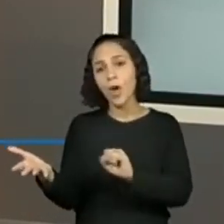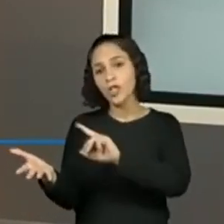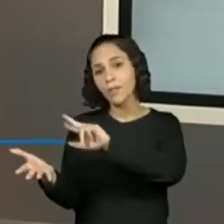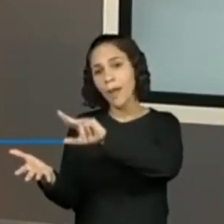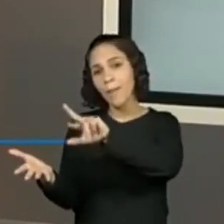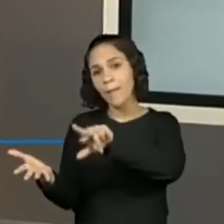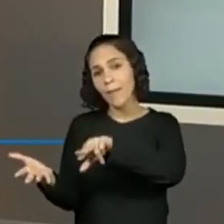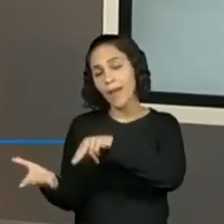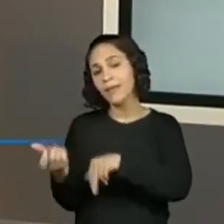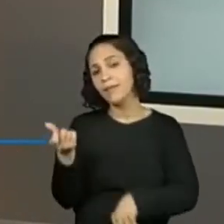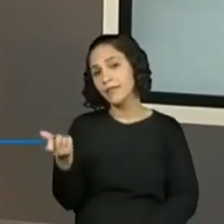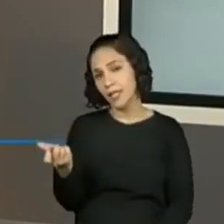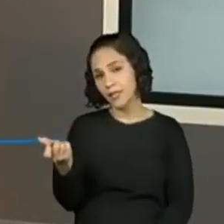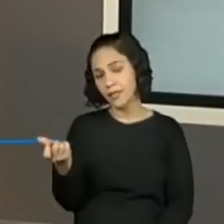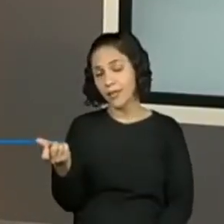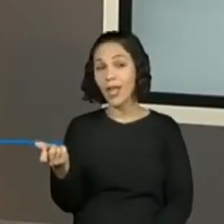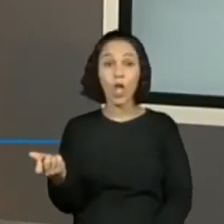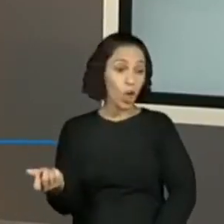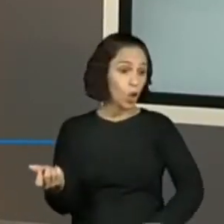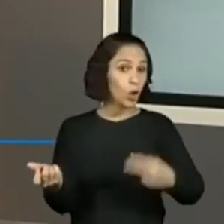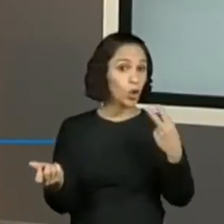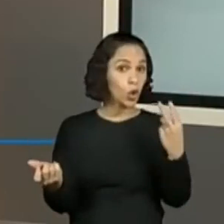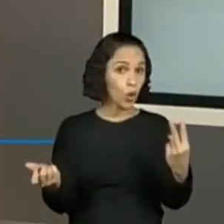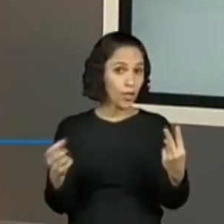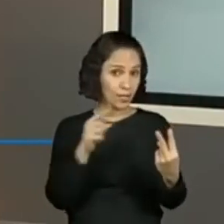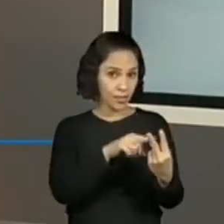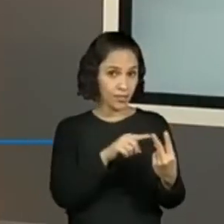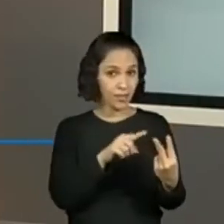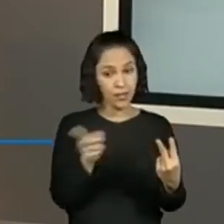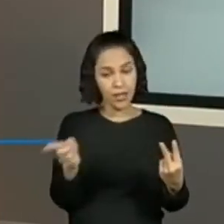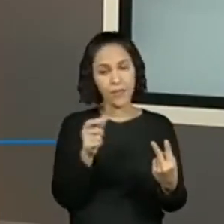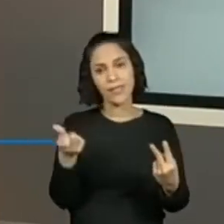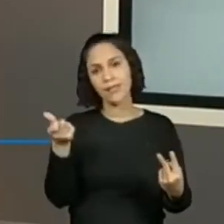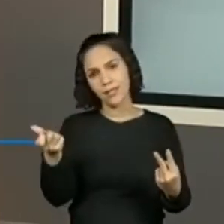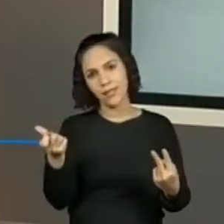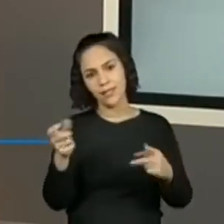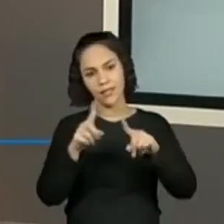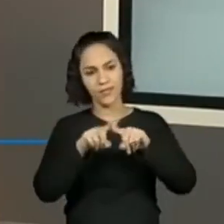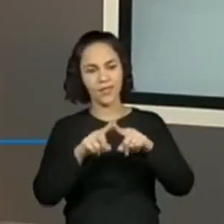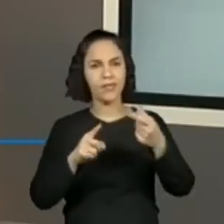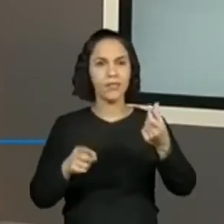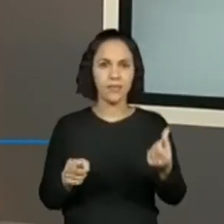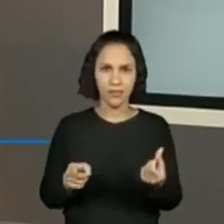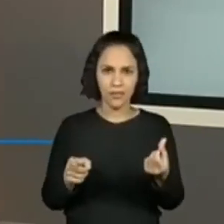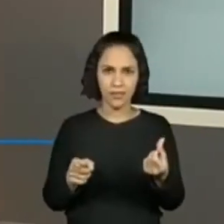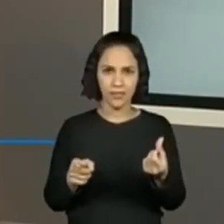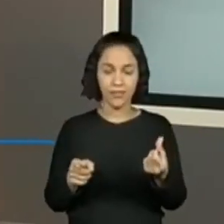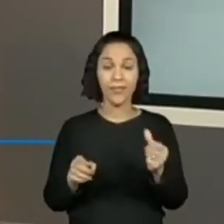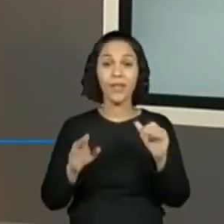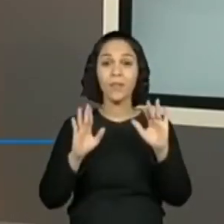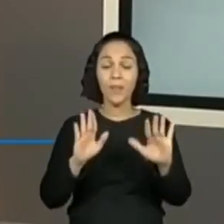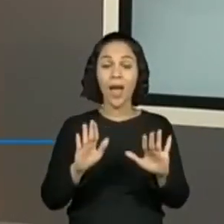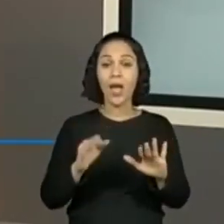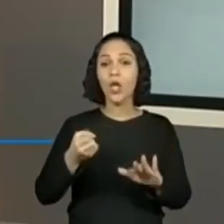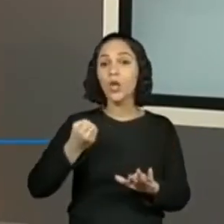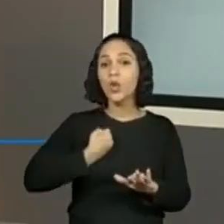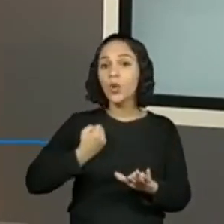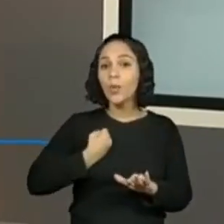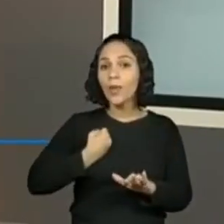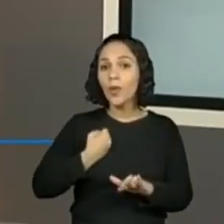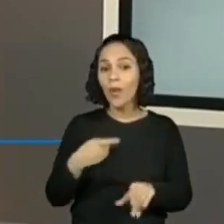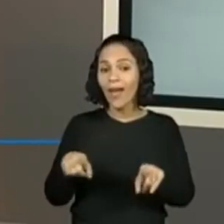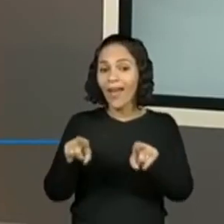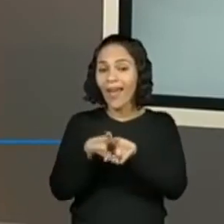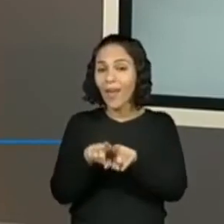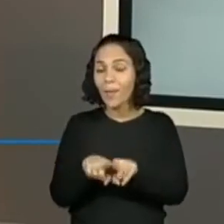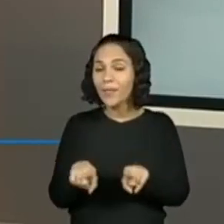dois dados a gente tem que fazer uma multiplicação, seis vezes seis. Mas aí a probabilidade de sair número repetido,